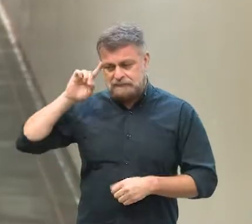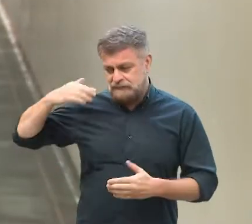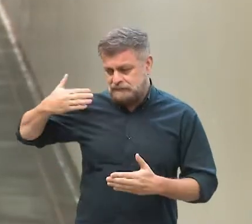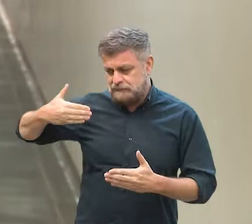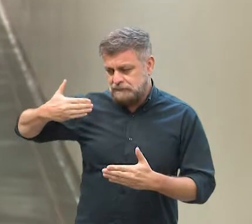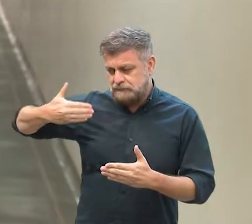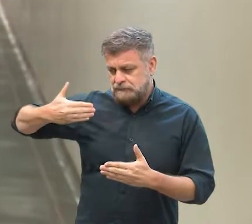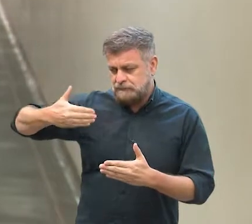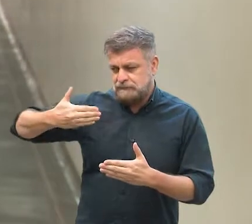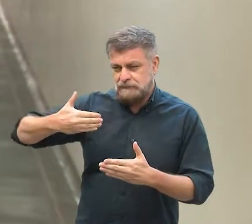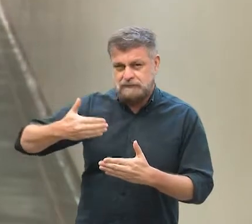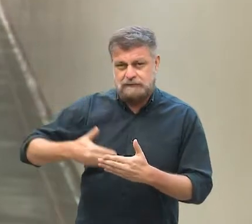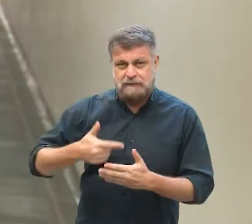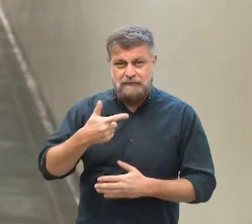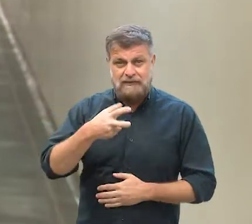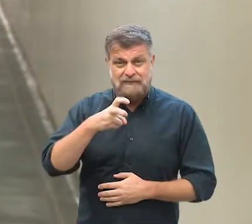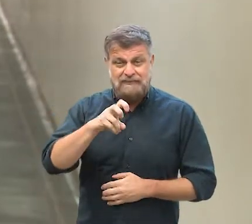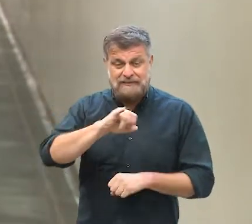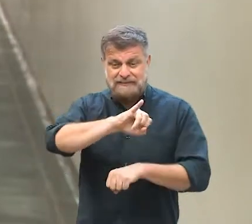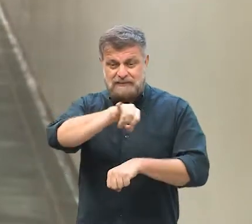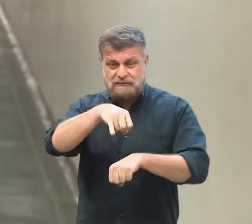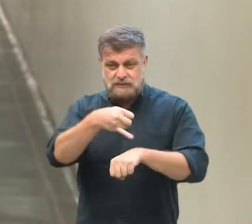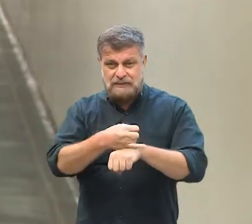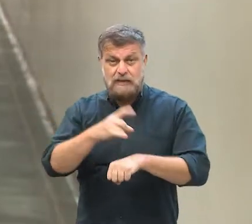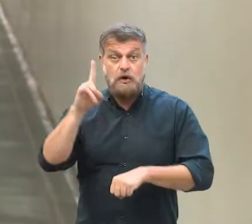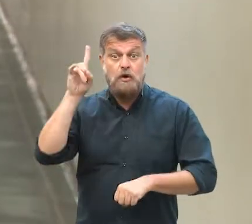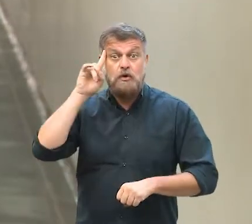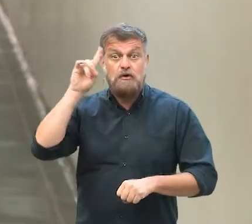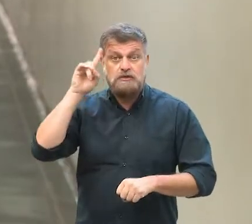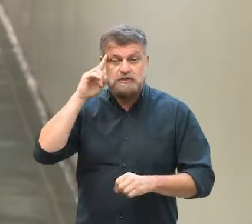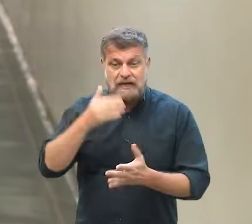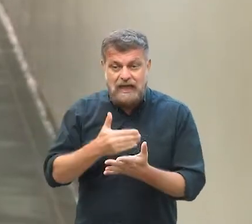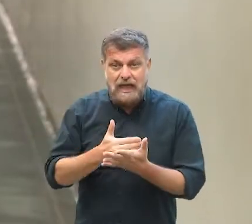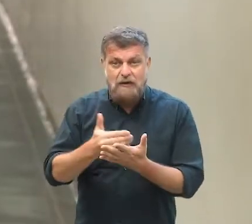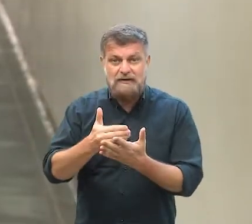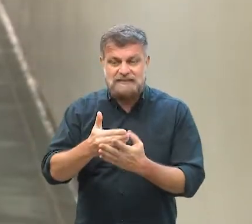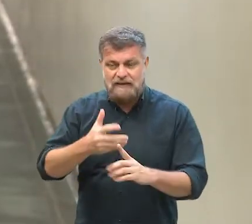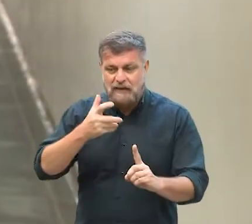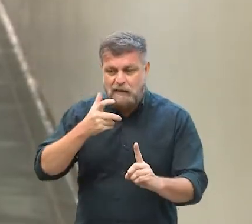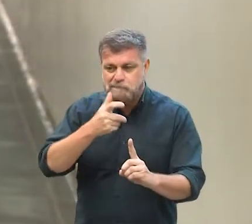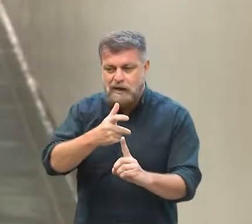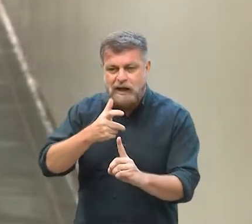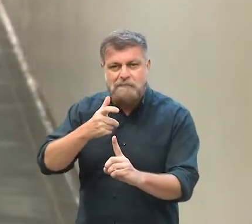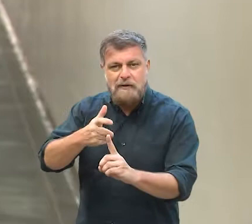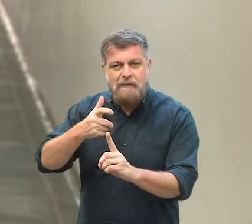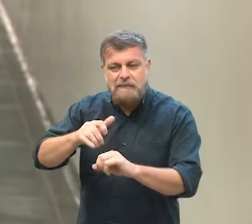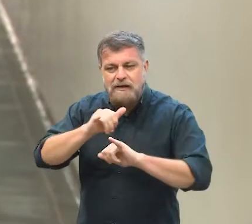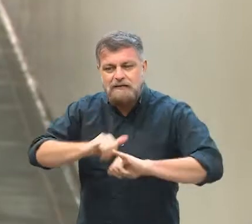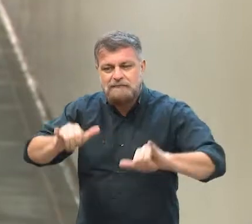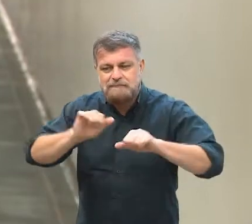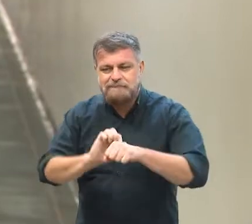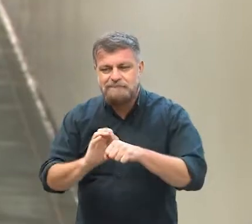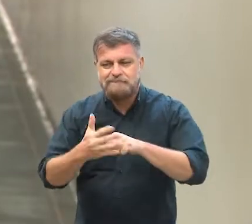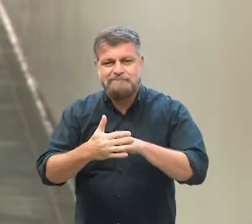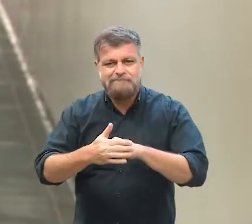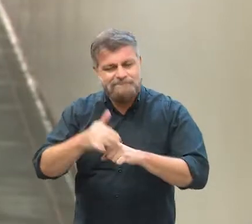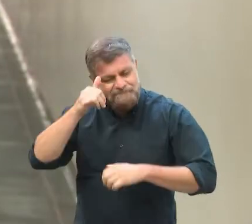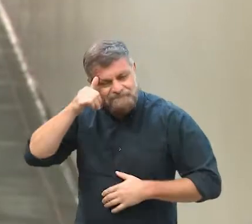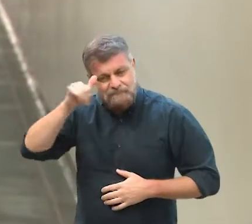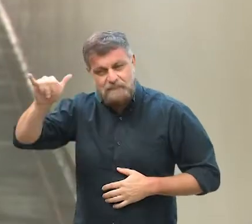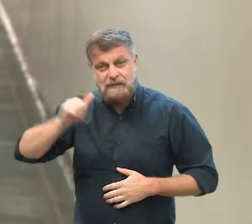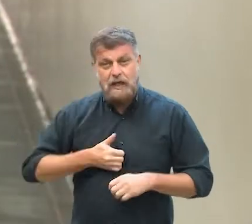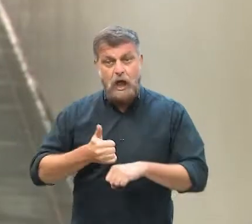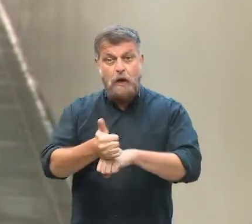chegando para 25 de janeiro, data prevista para o início da campanha de vacinação contra Covid-19 para